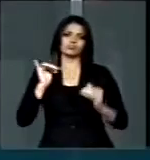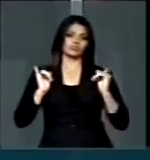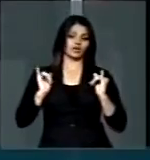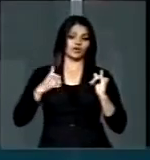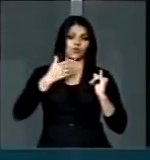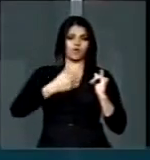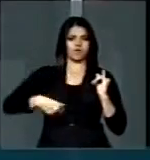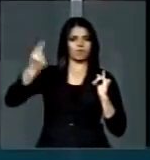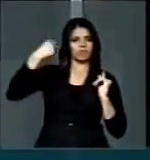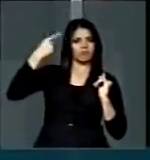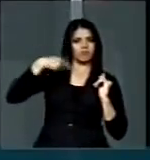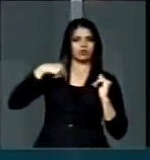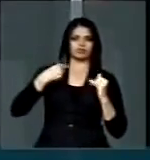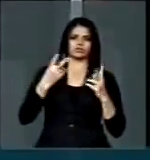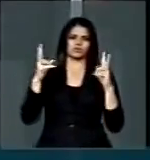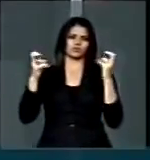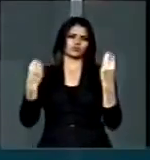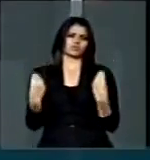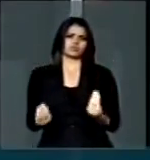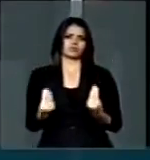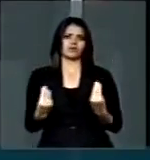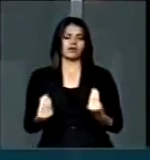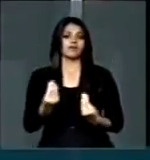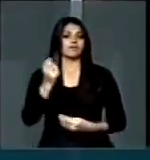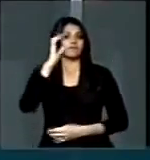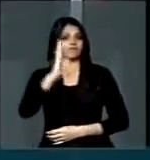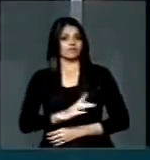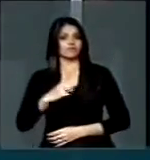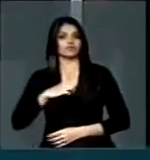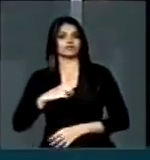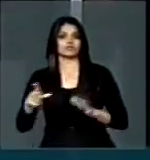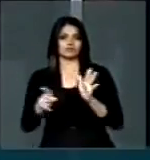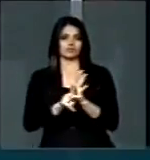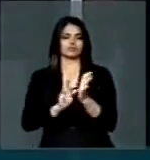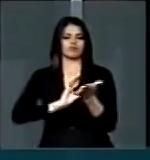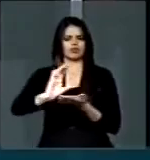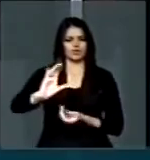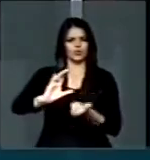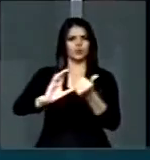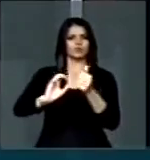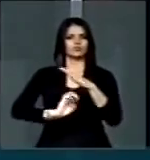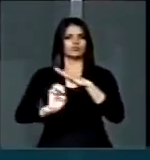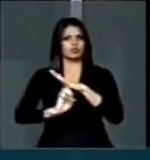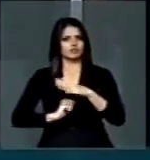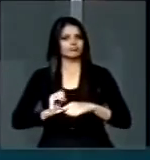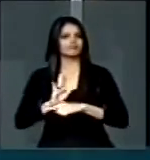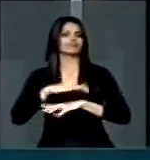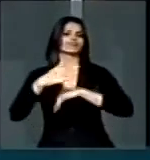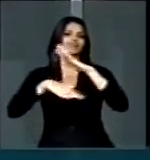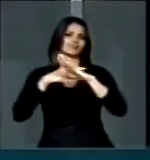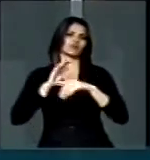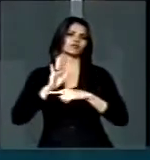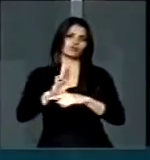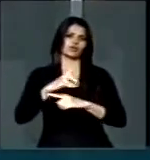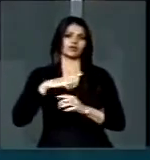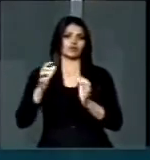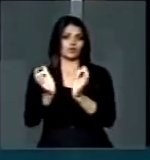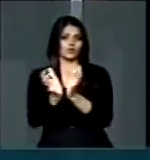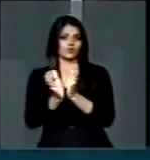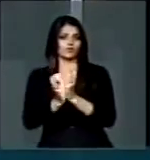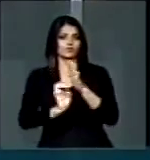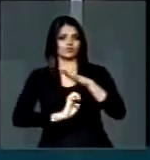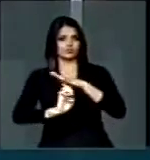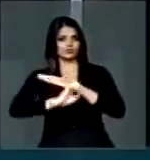quando se trata desse assunto. O Brasil tem muitos recursos para ajudar grandes empresas, para ajudar grupos